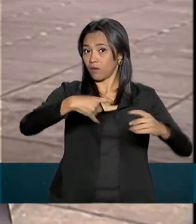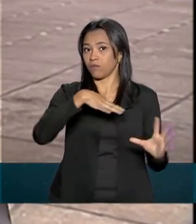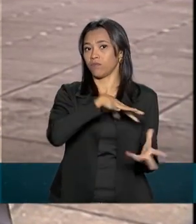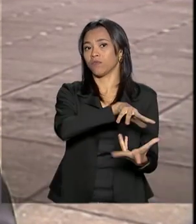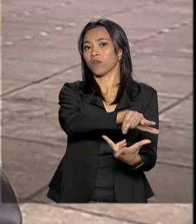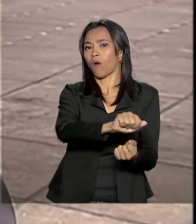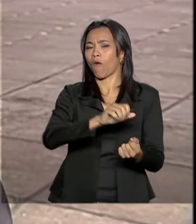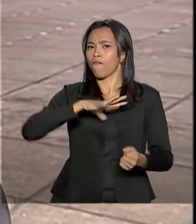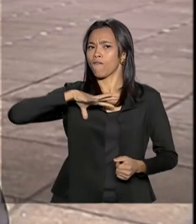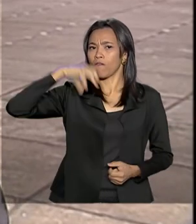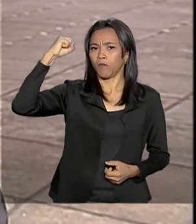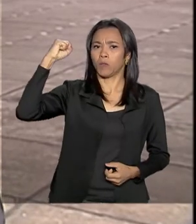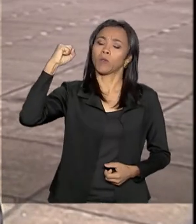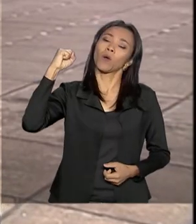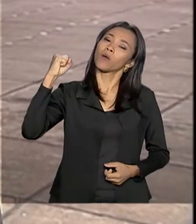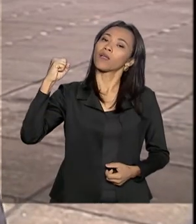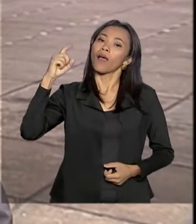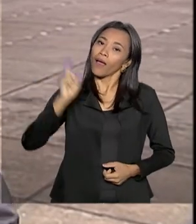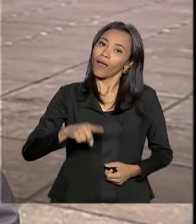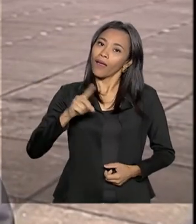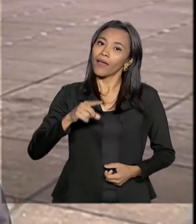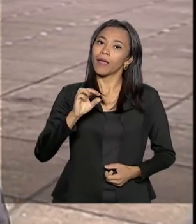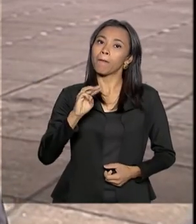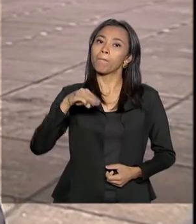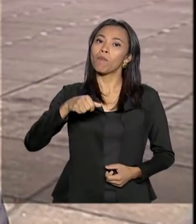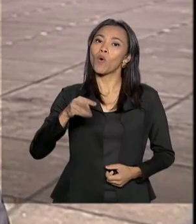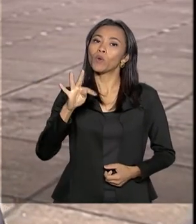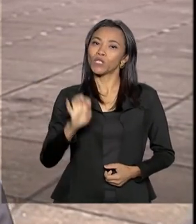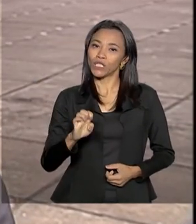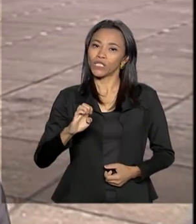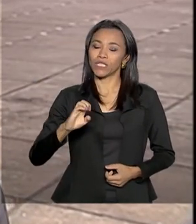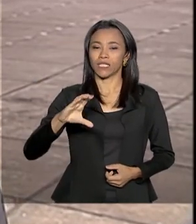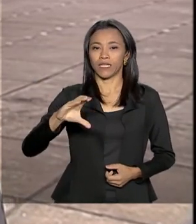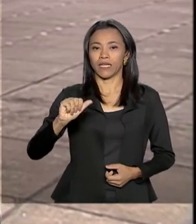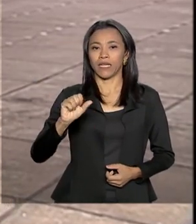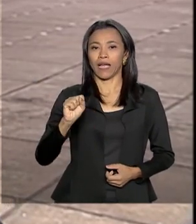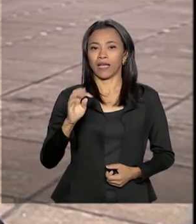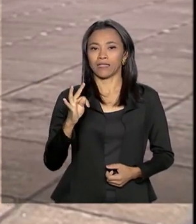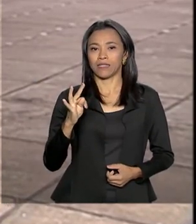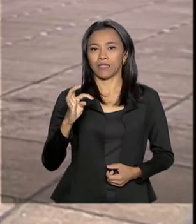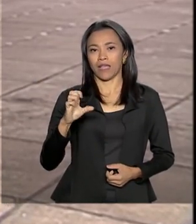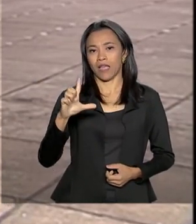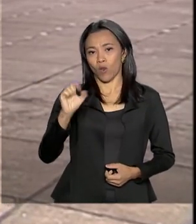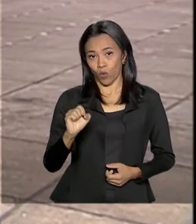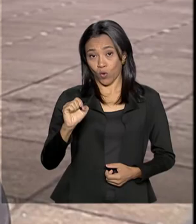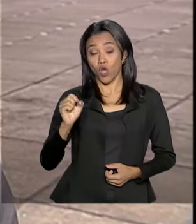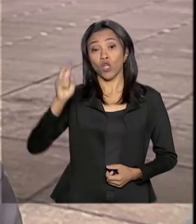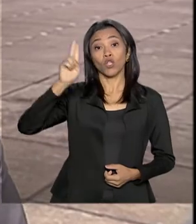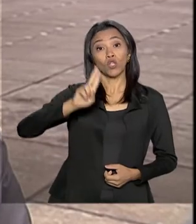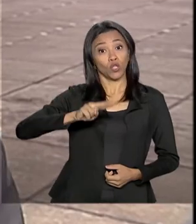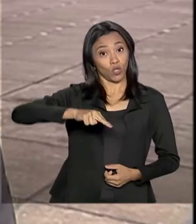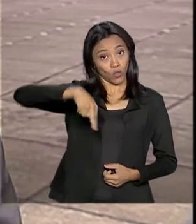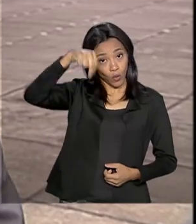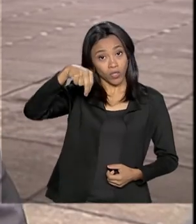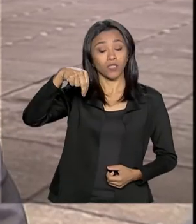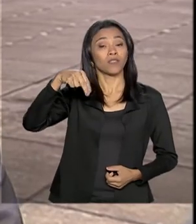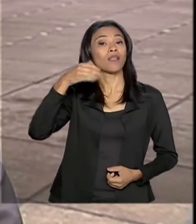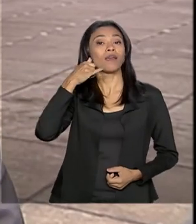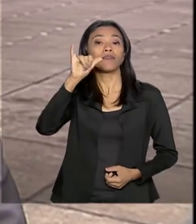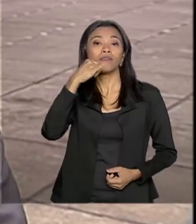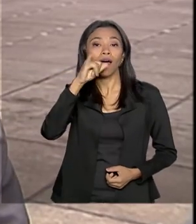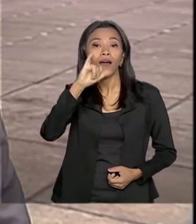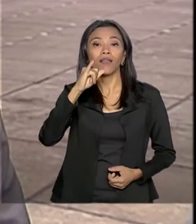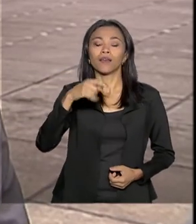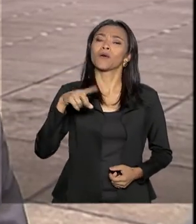A maior vitória foi conquistada na Batalha de Monte Castelo, no norte da Itália, quando as tropas brasileiras derrotaram as